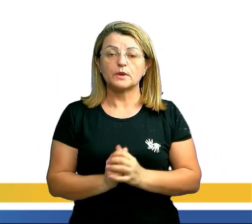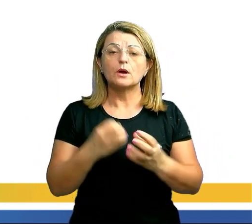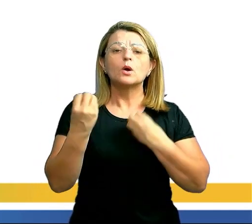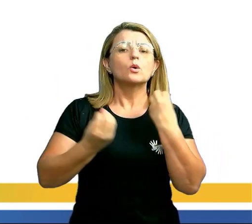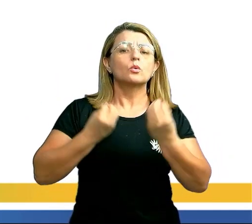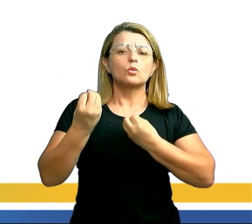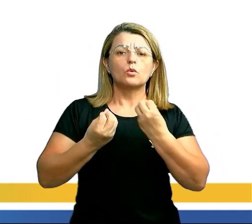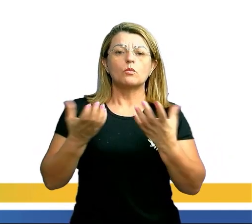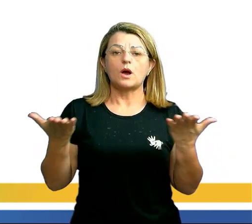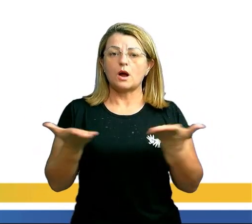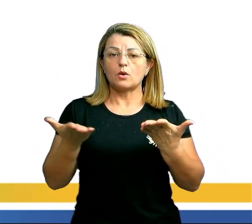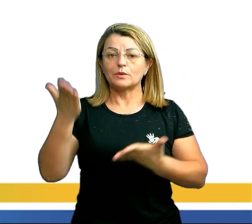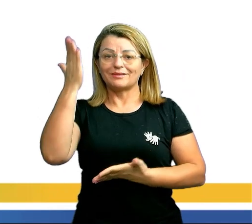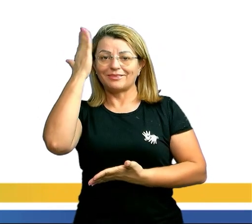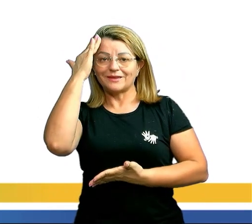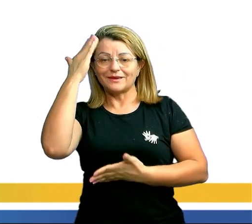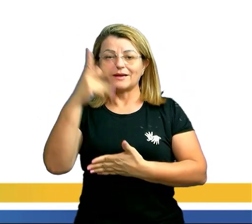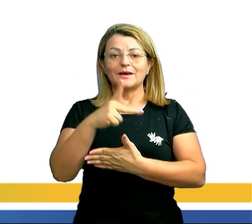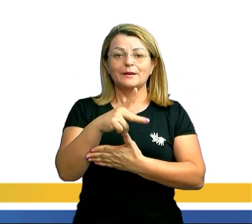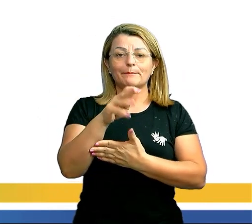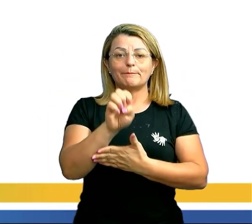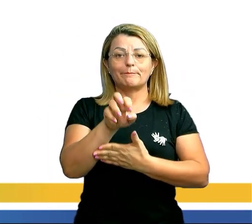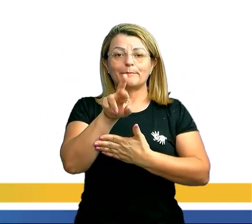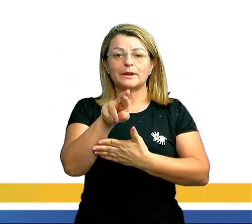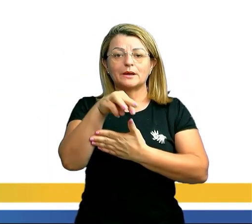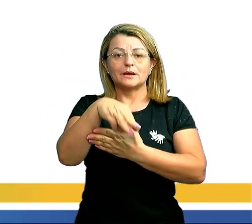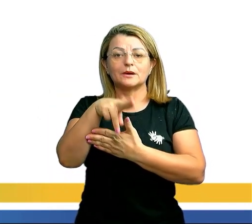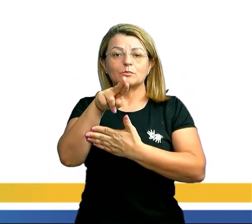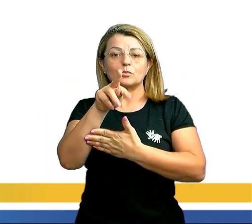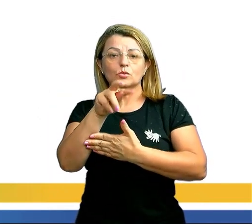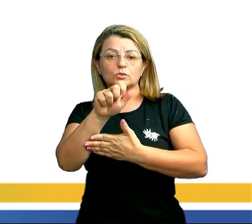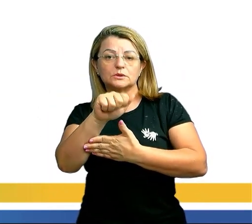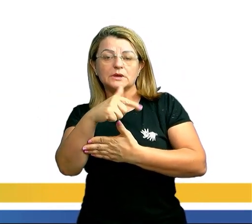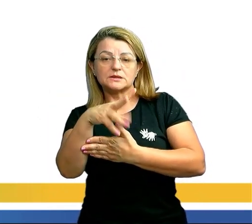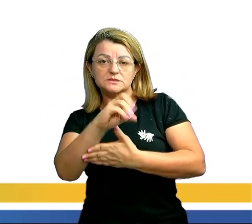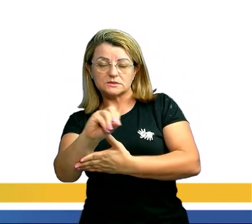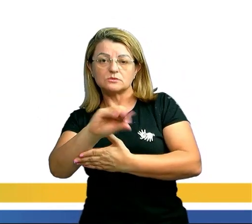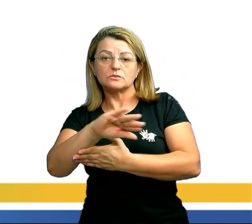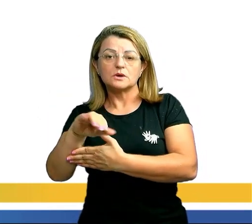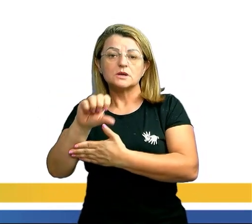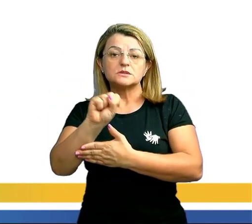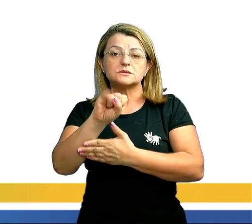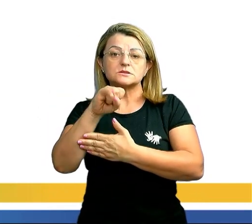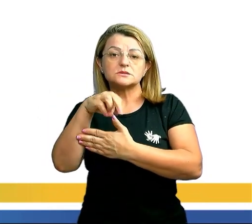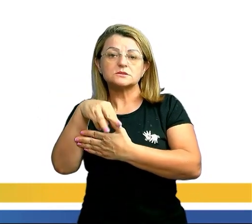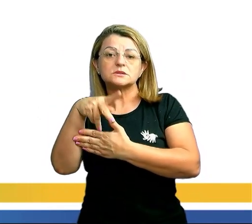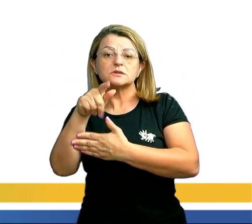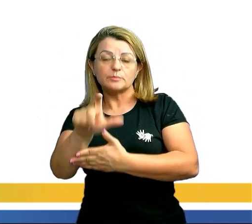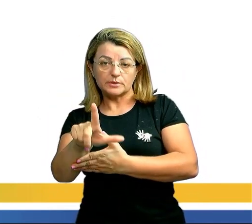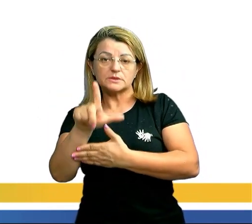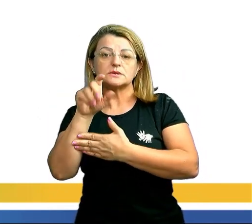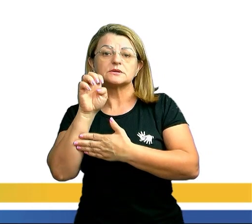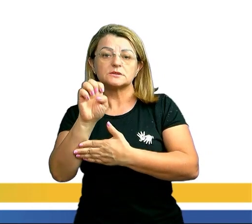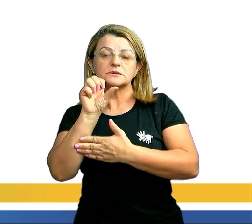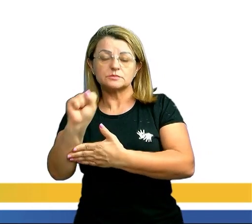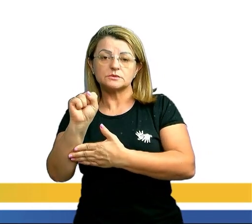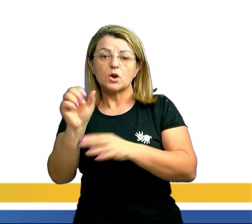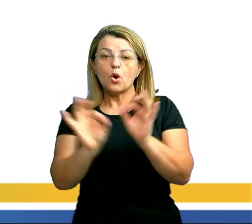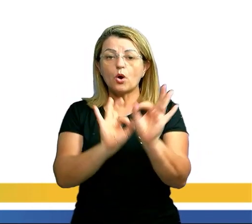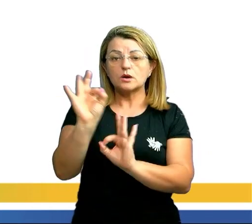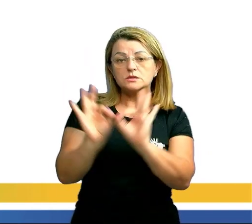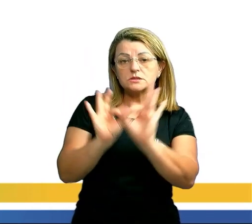Vamos entender a permutação simples. Uma permutação simples é a ordenação dos elementos de um conjunto finito.